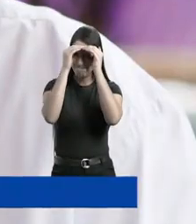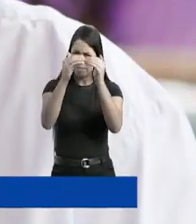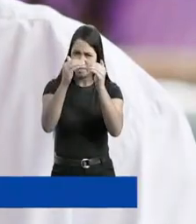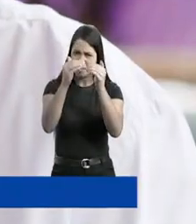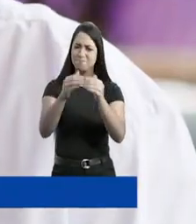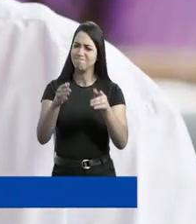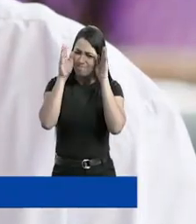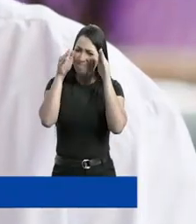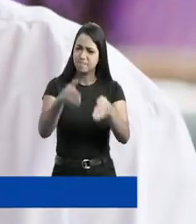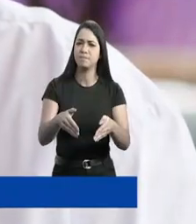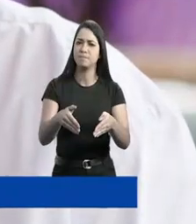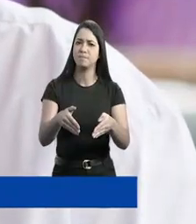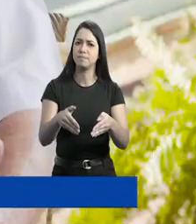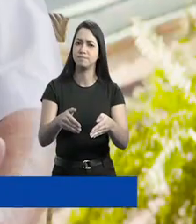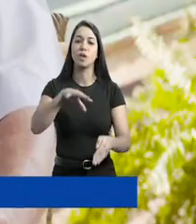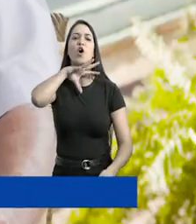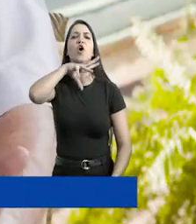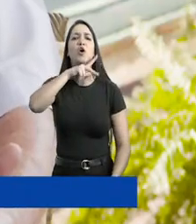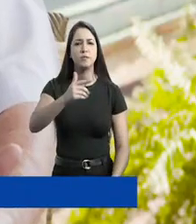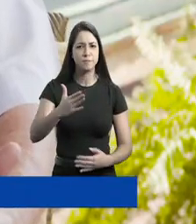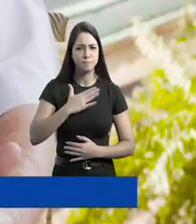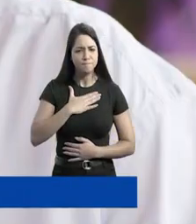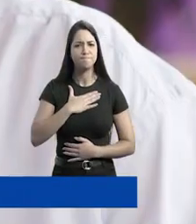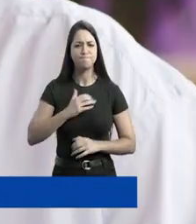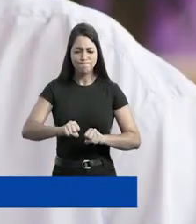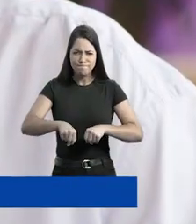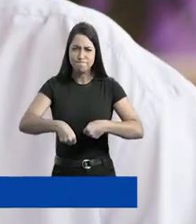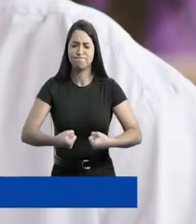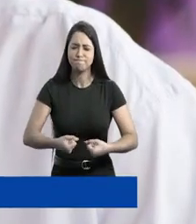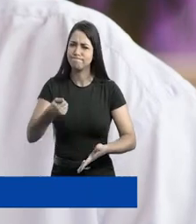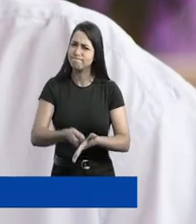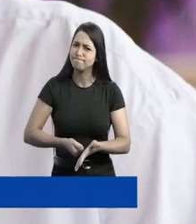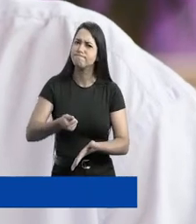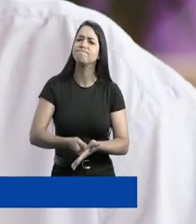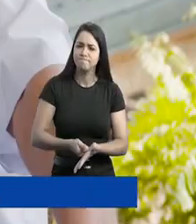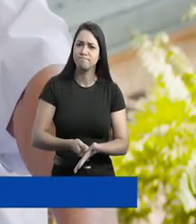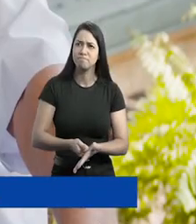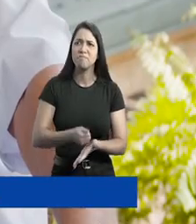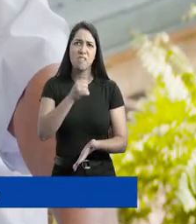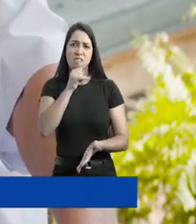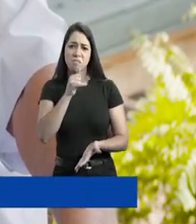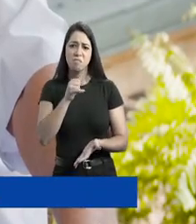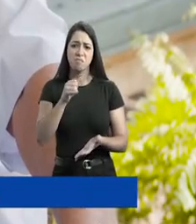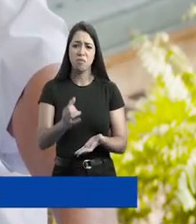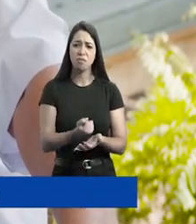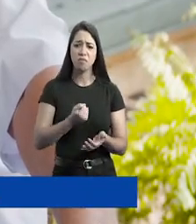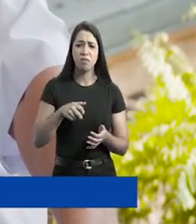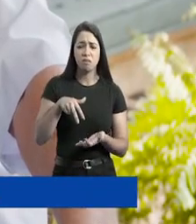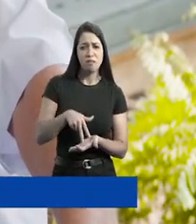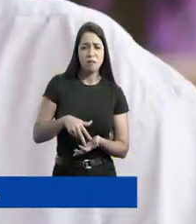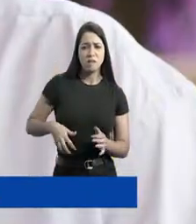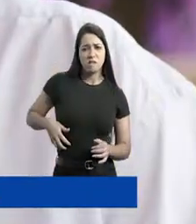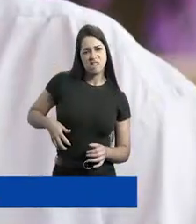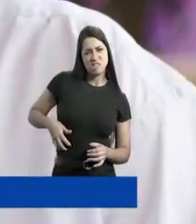eu vivo para este compromisso. Esse é Odelmo. Busca de resultados. E eu não sei ficar num local